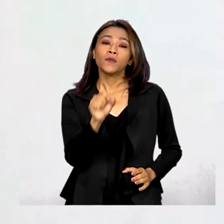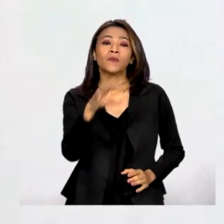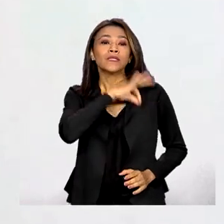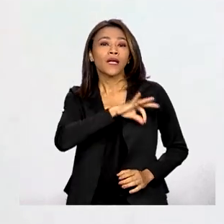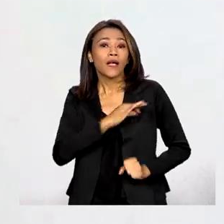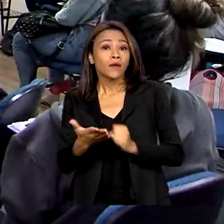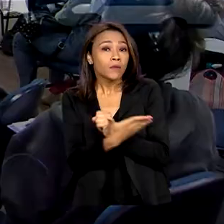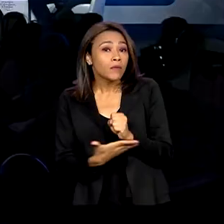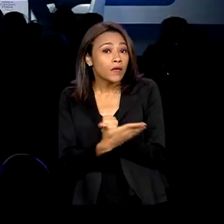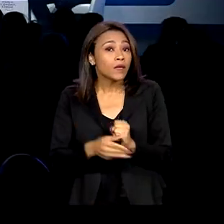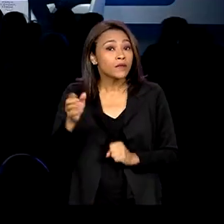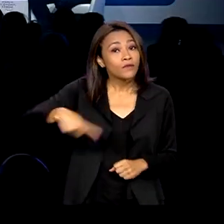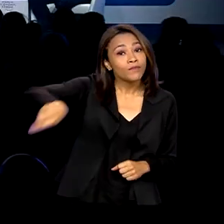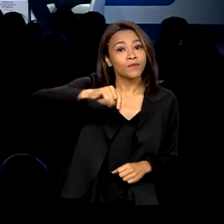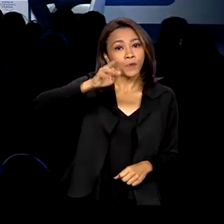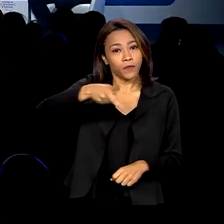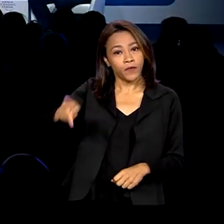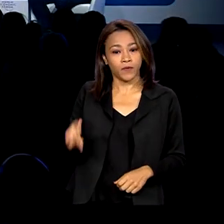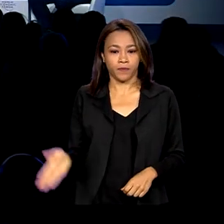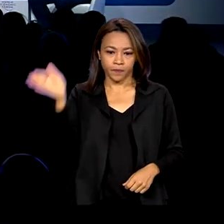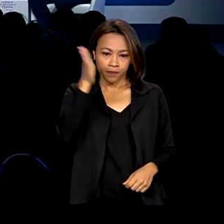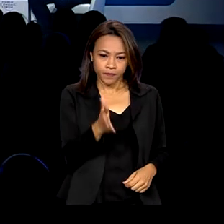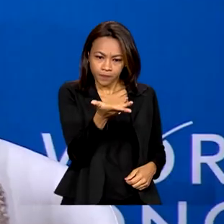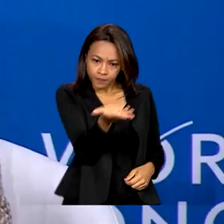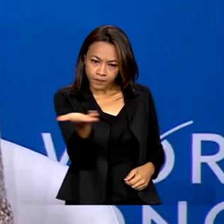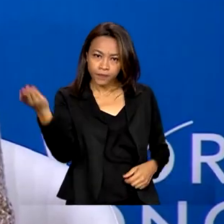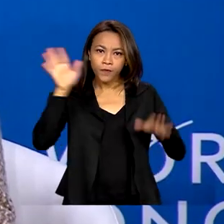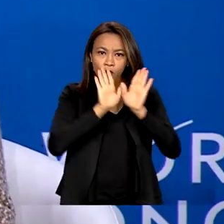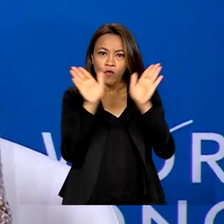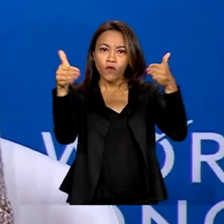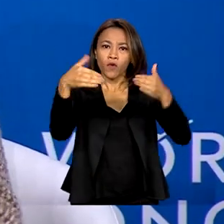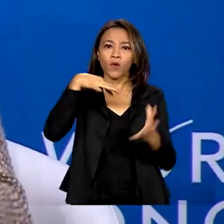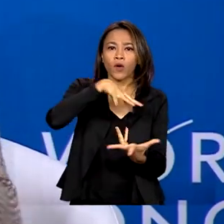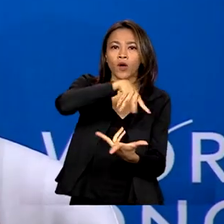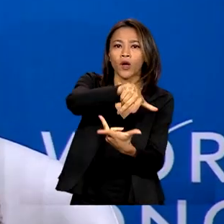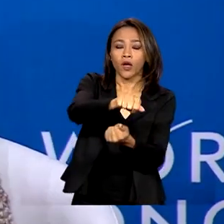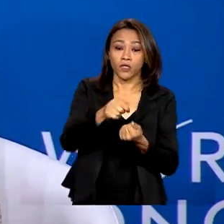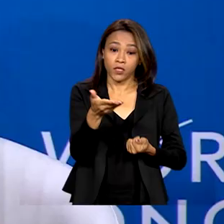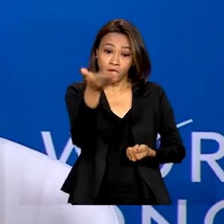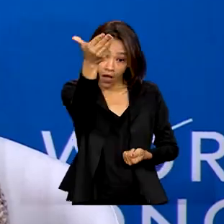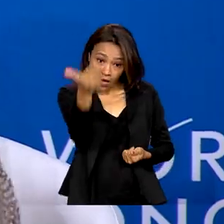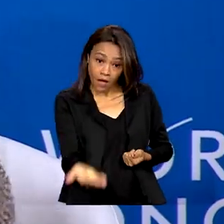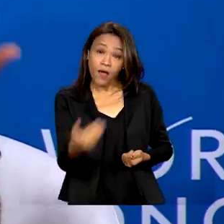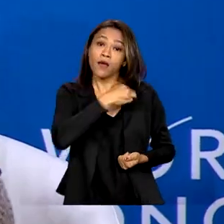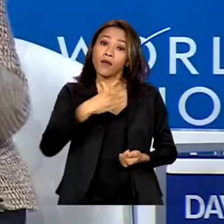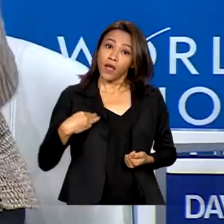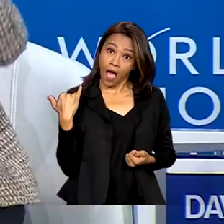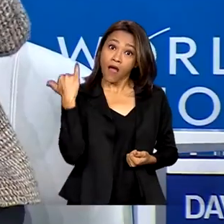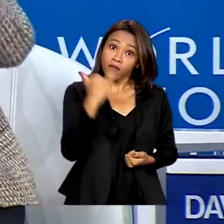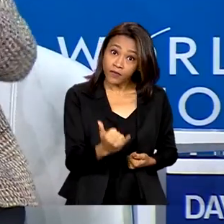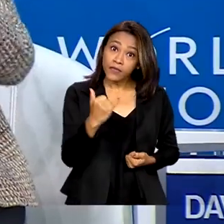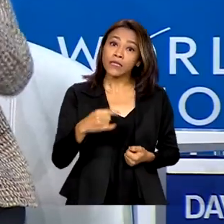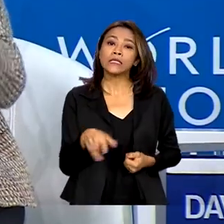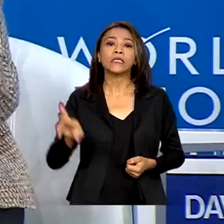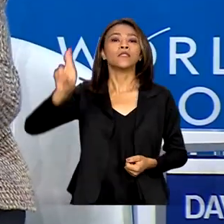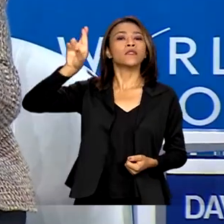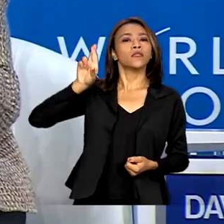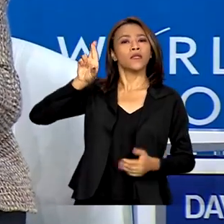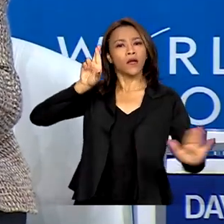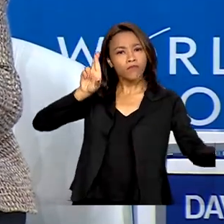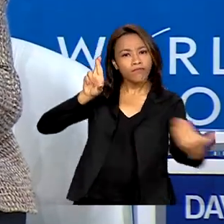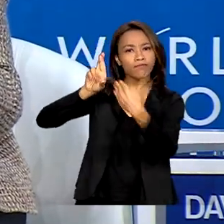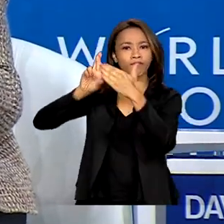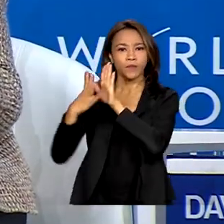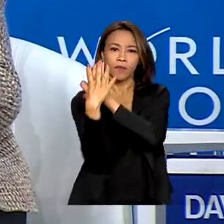professores. No Fórum Econômico Mundial, Marina Silva afirma que é preciso liderar pelo exemplo sobre